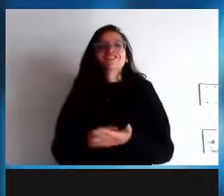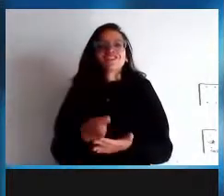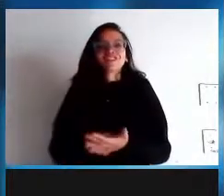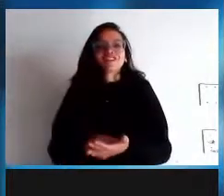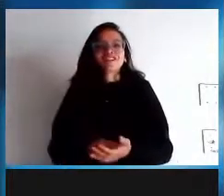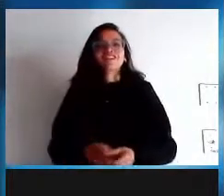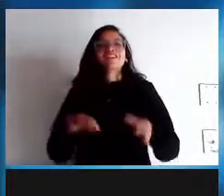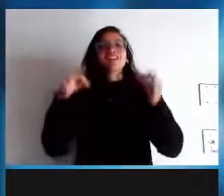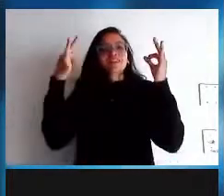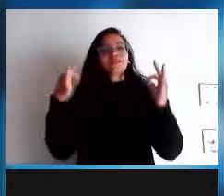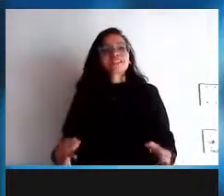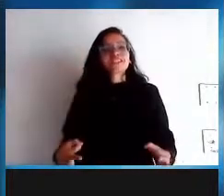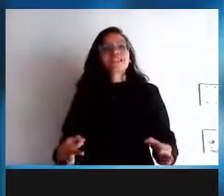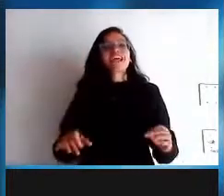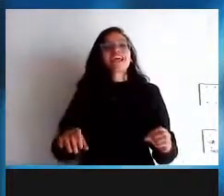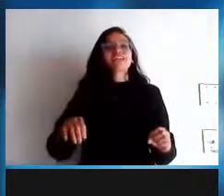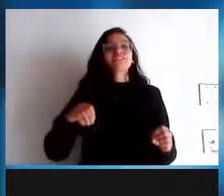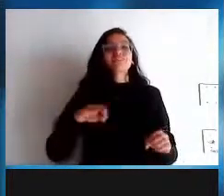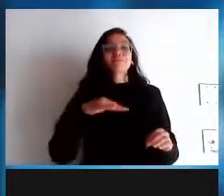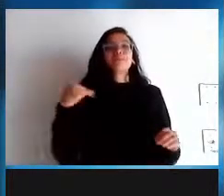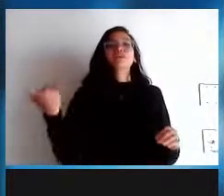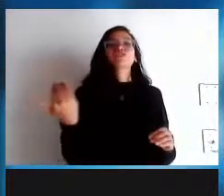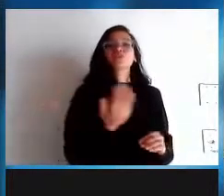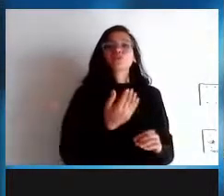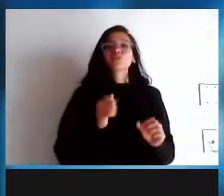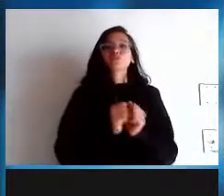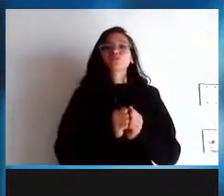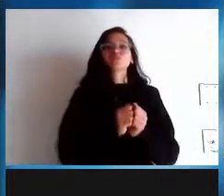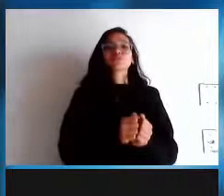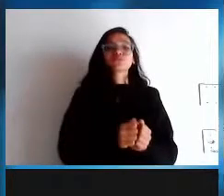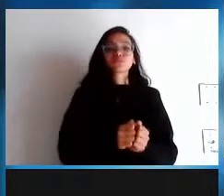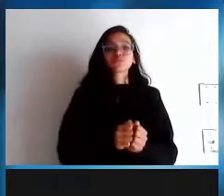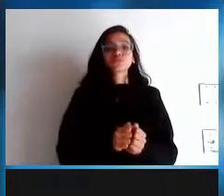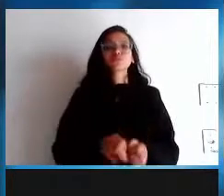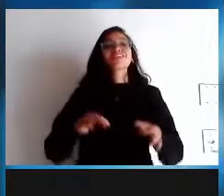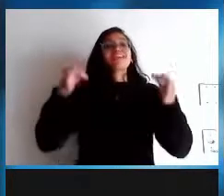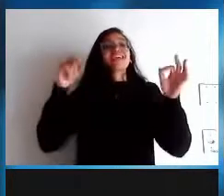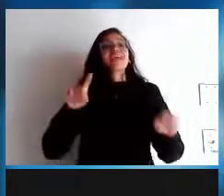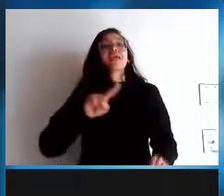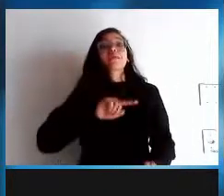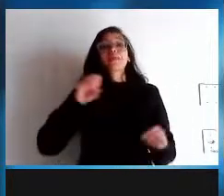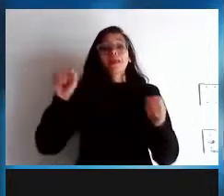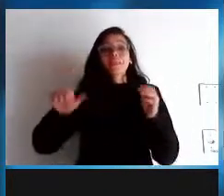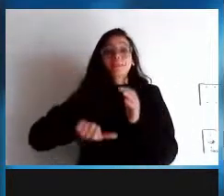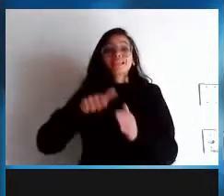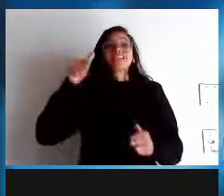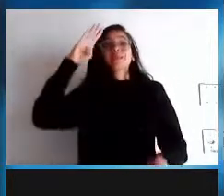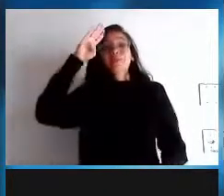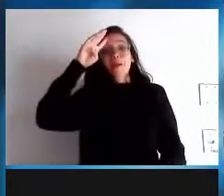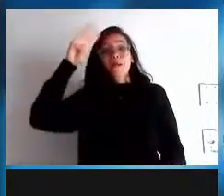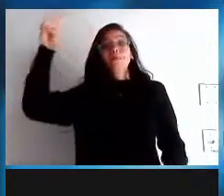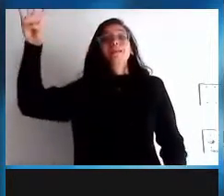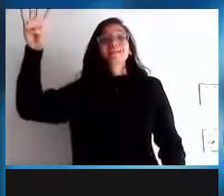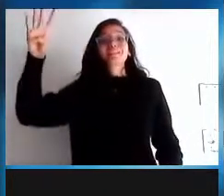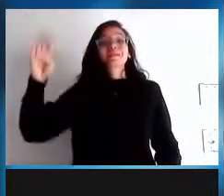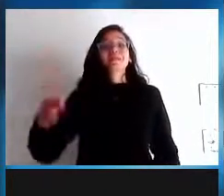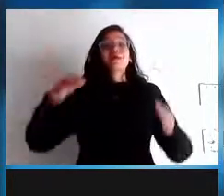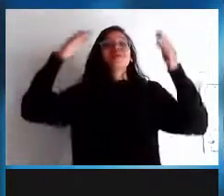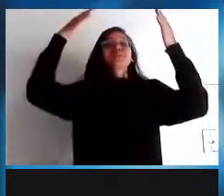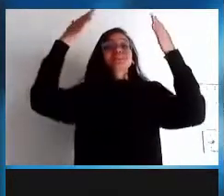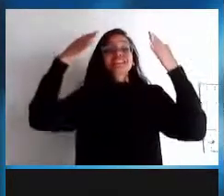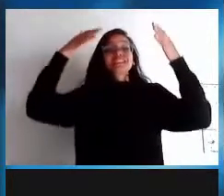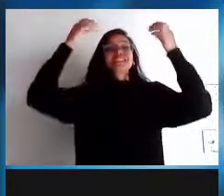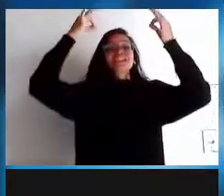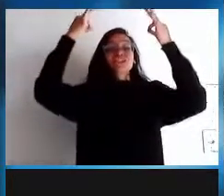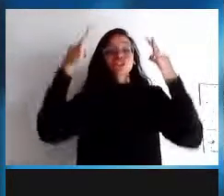sustentável e que o resultado dele seja justo tanto para desenvolvedores quanto para